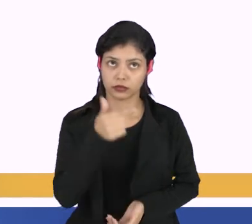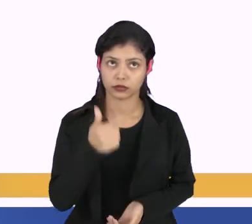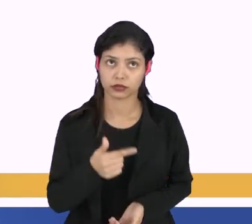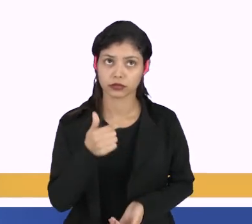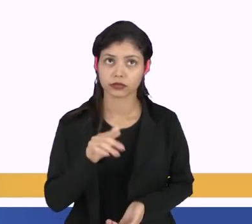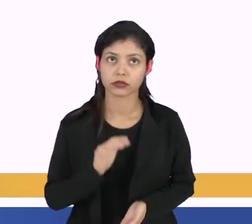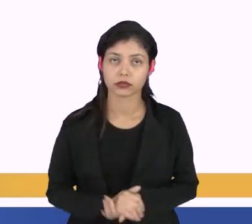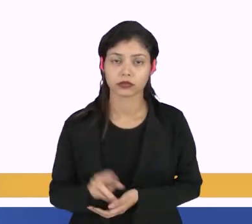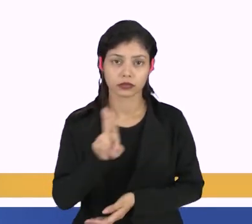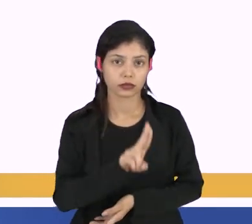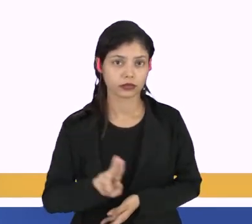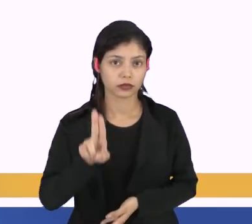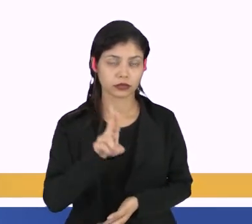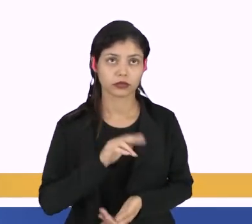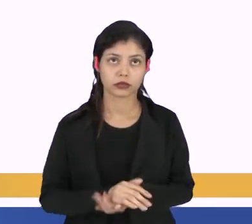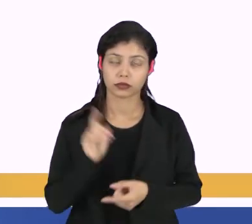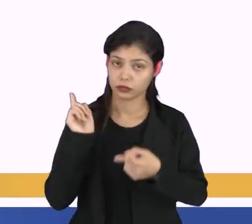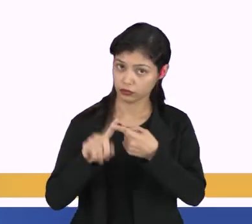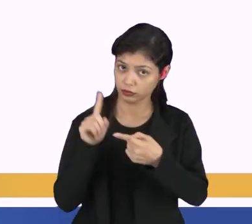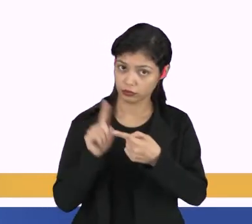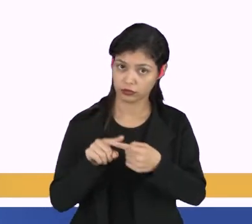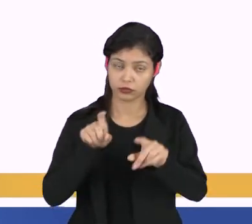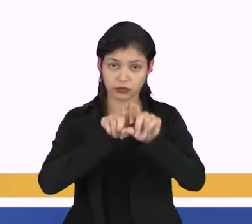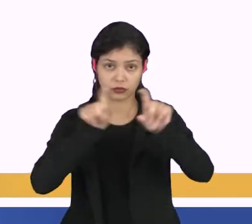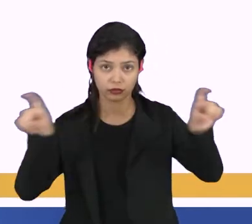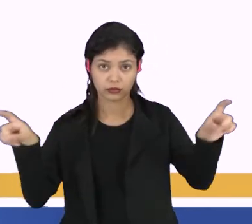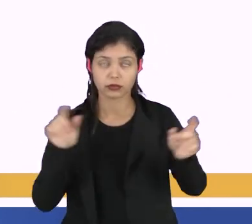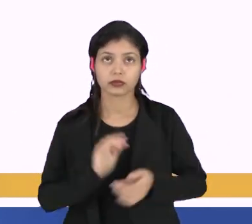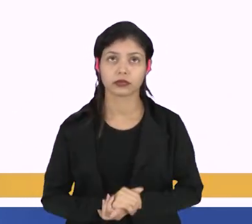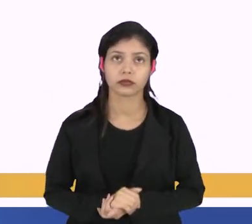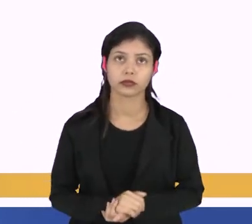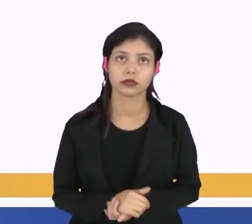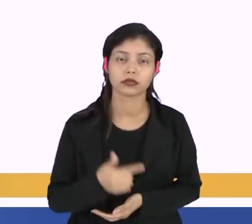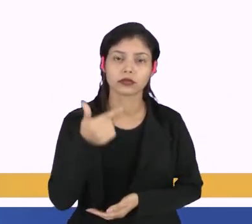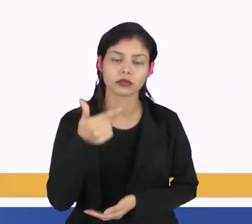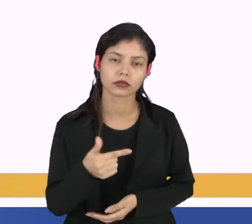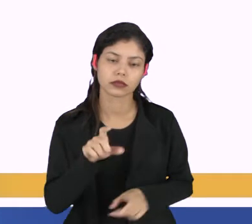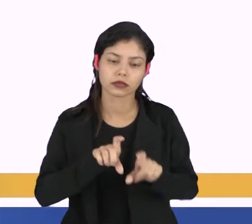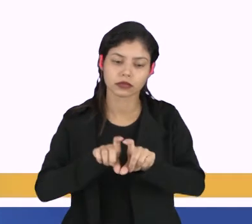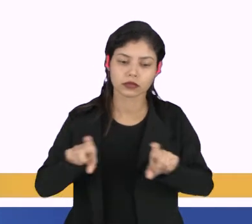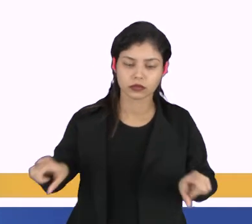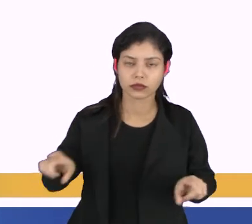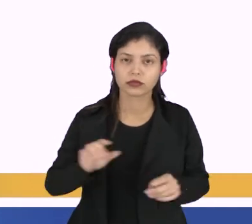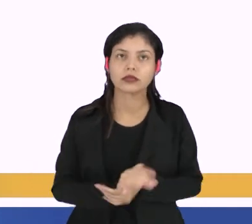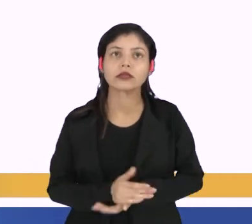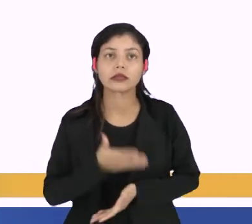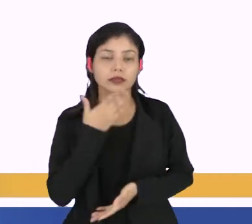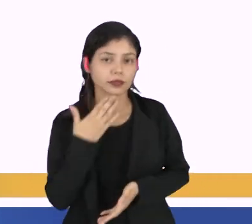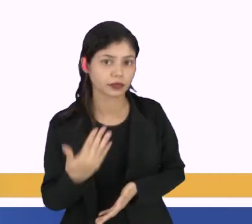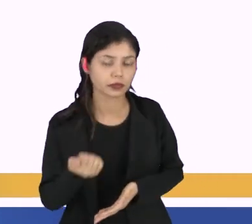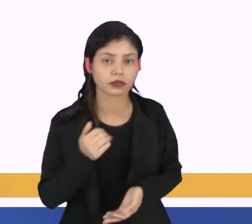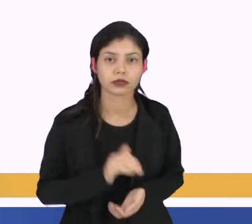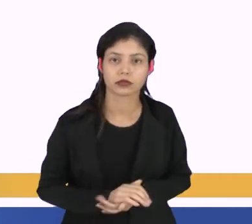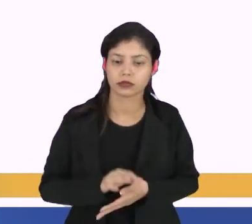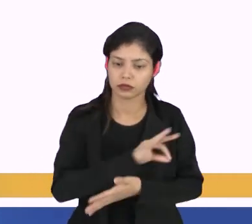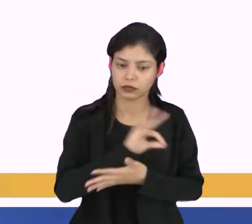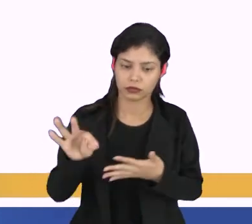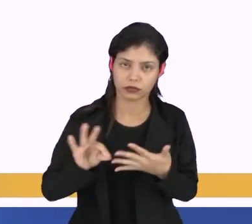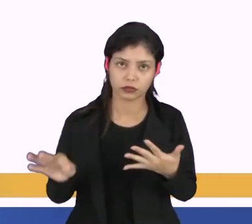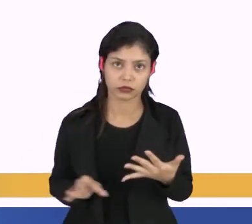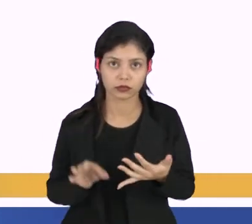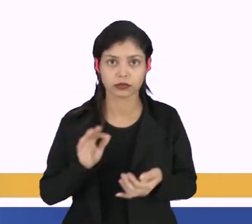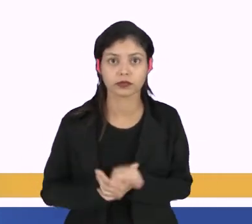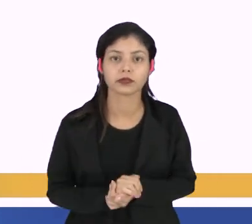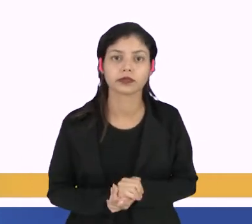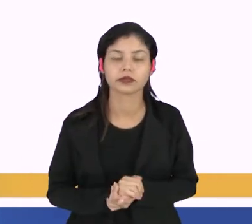vamos utilizar a primeira linha e a segunda coluna para definir o elemento